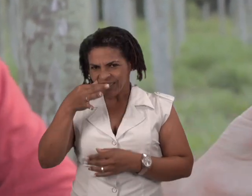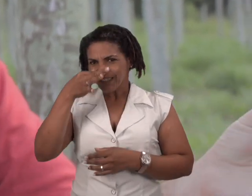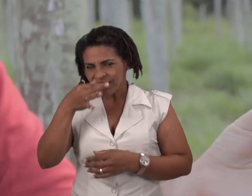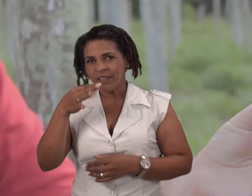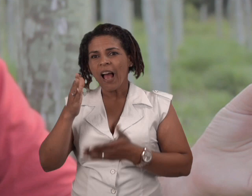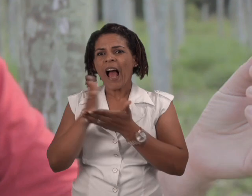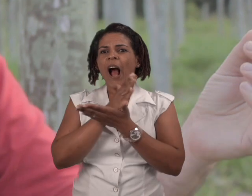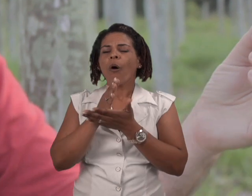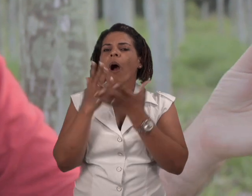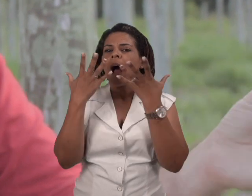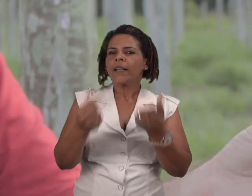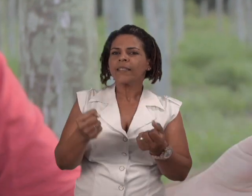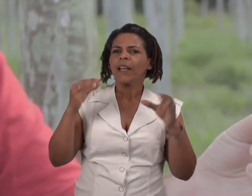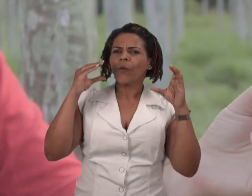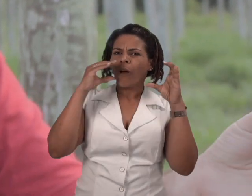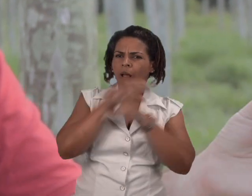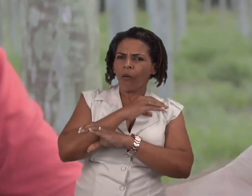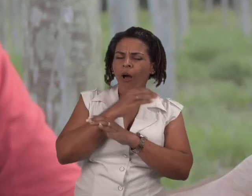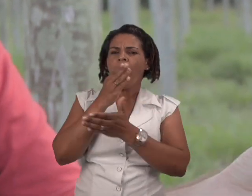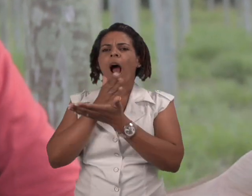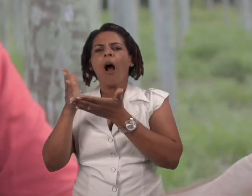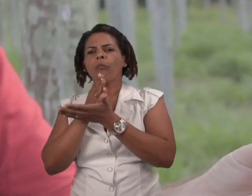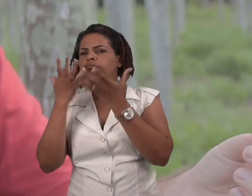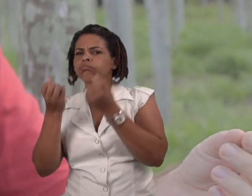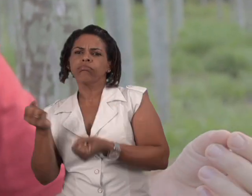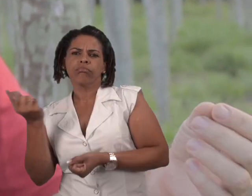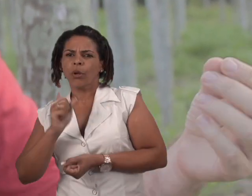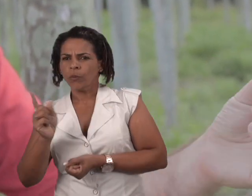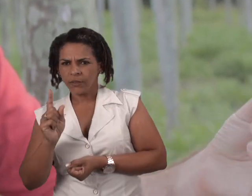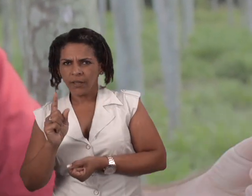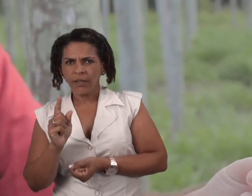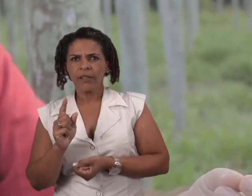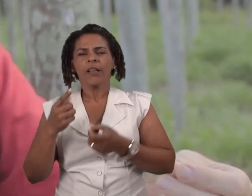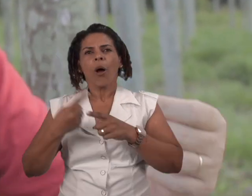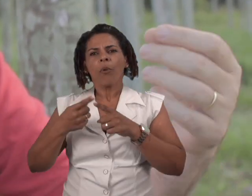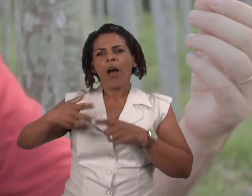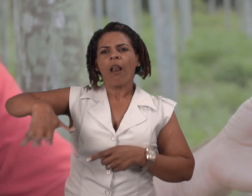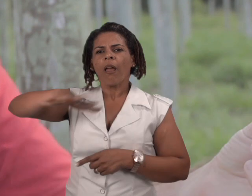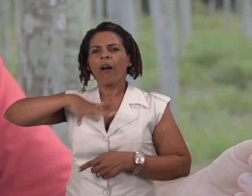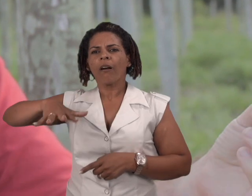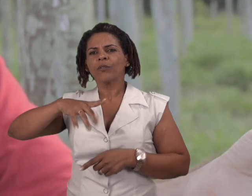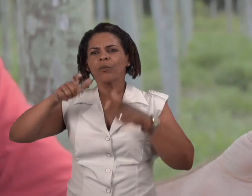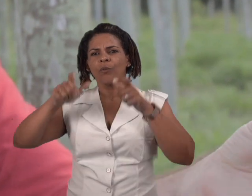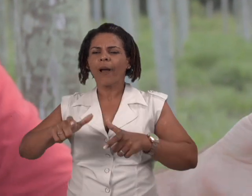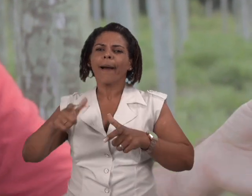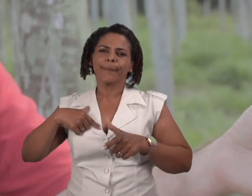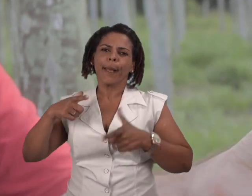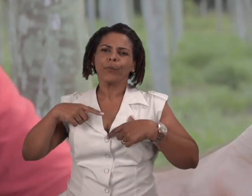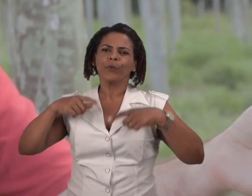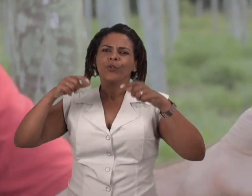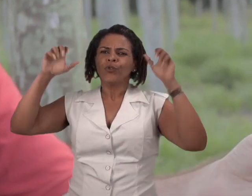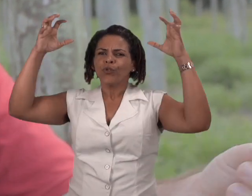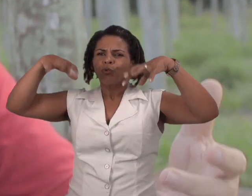algumas que toleraram bastante essa temperatura extrema e que já é um indicativo bom para a nossa região, principalmente por causa